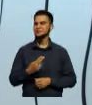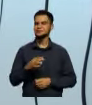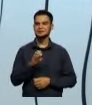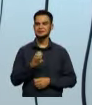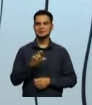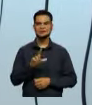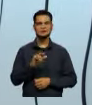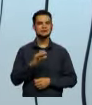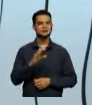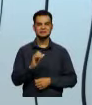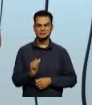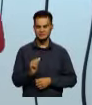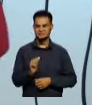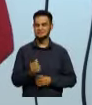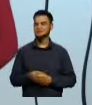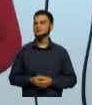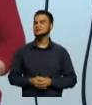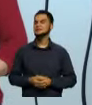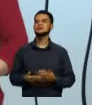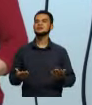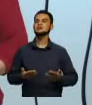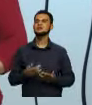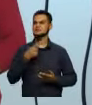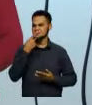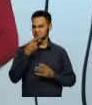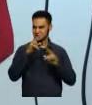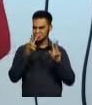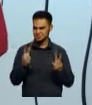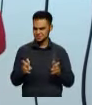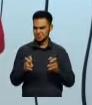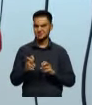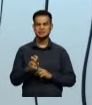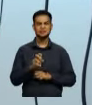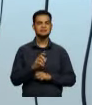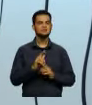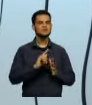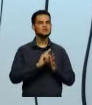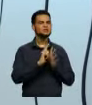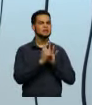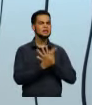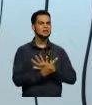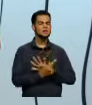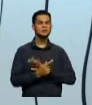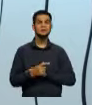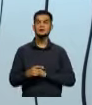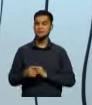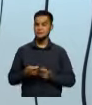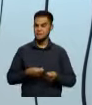Nós vamos tratar hoje do gênero panfleto e folheto.